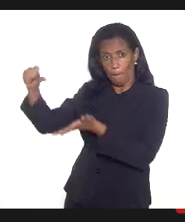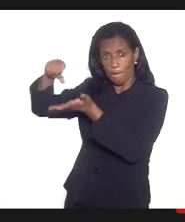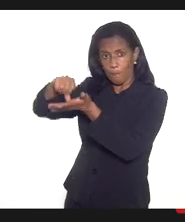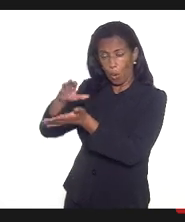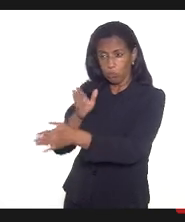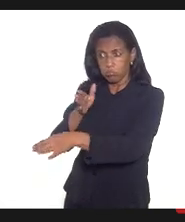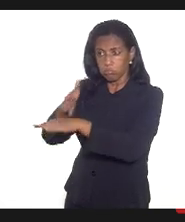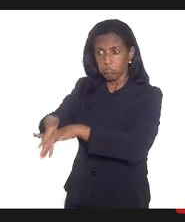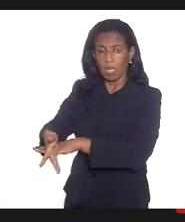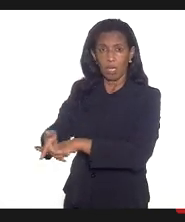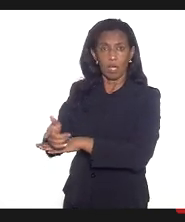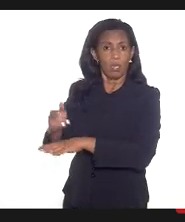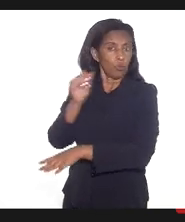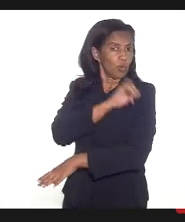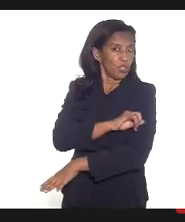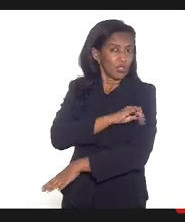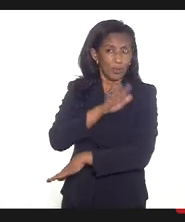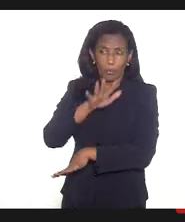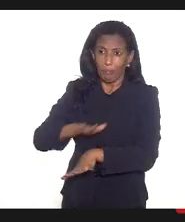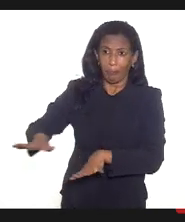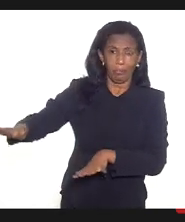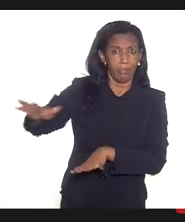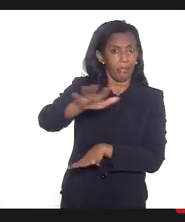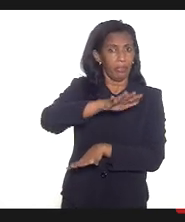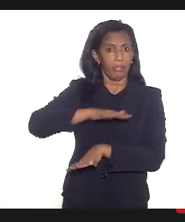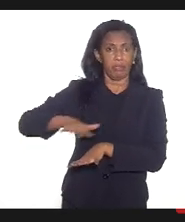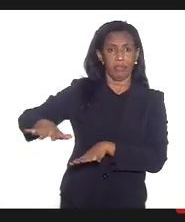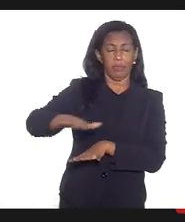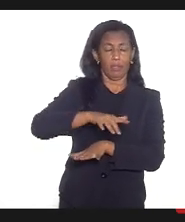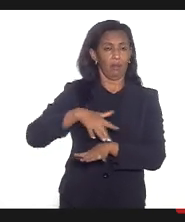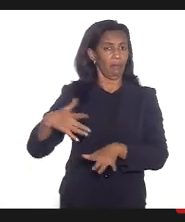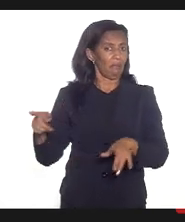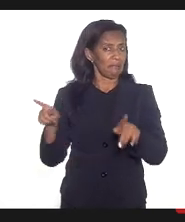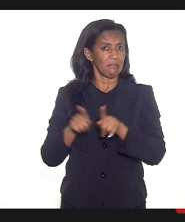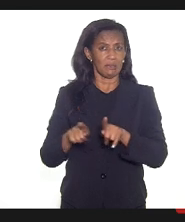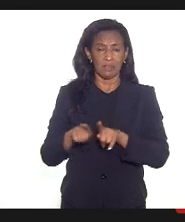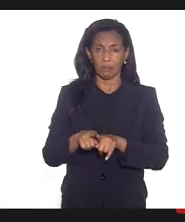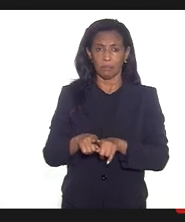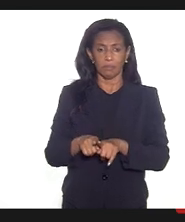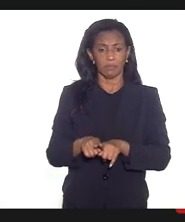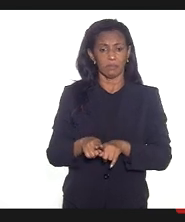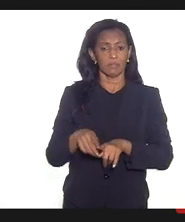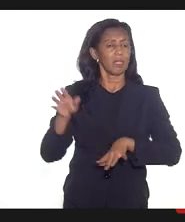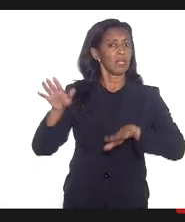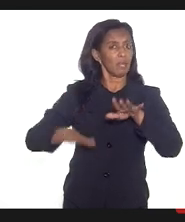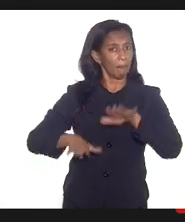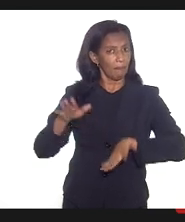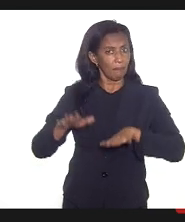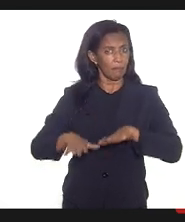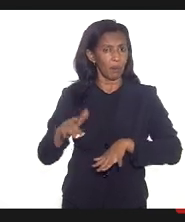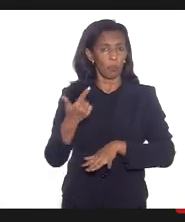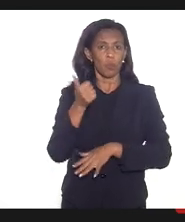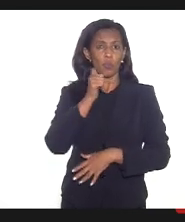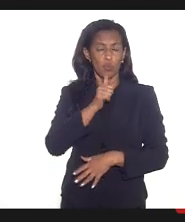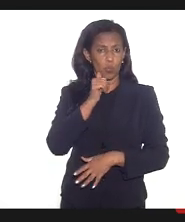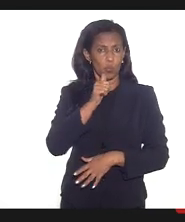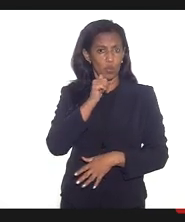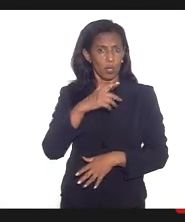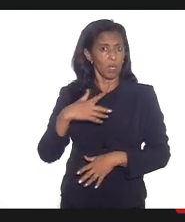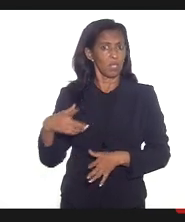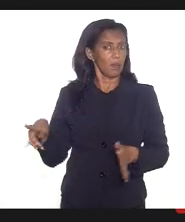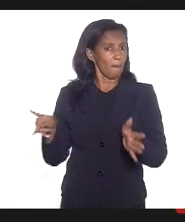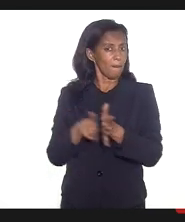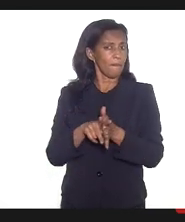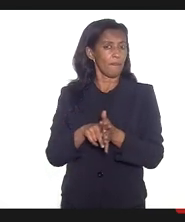no Rio de Janeiro e muito menos até também mulheres que tem o seu